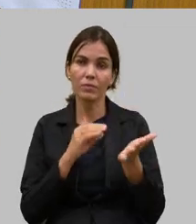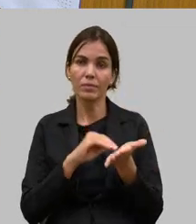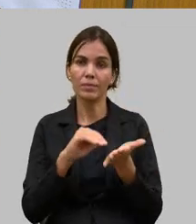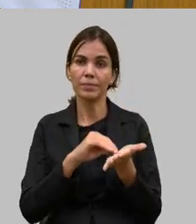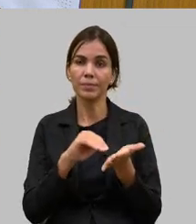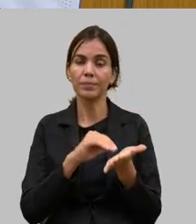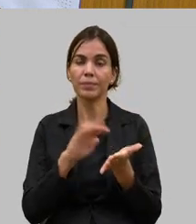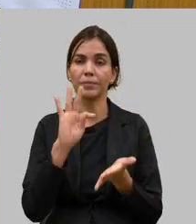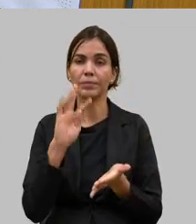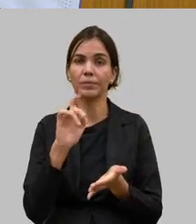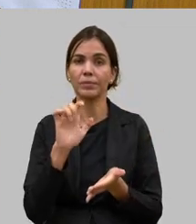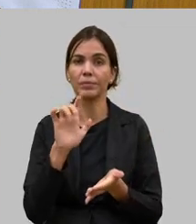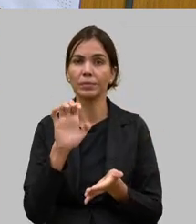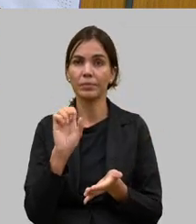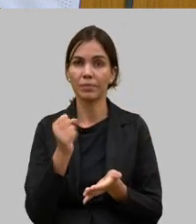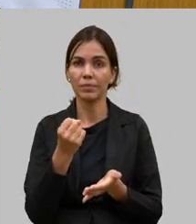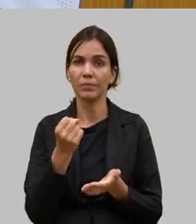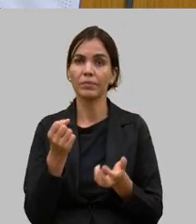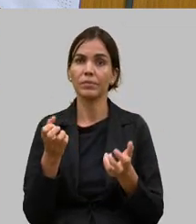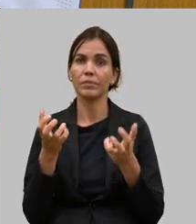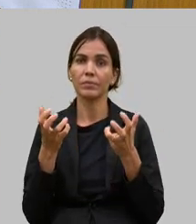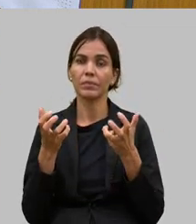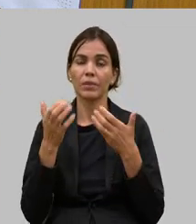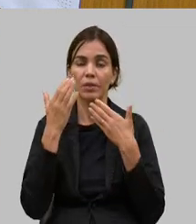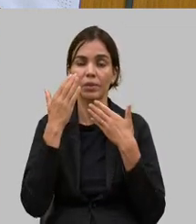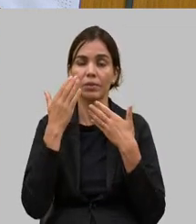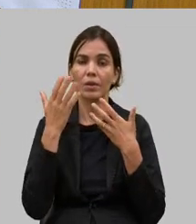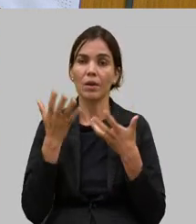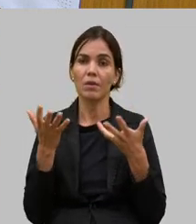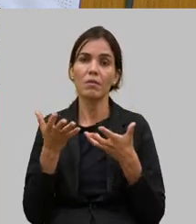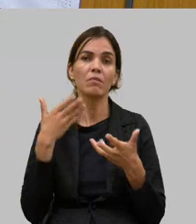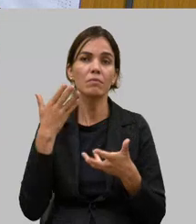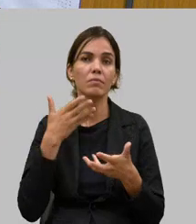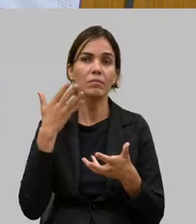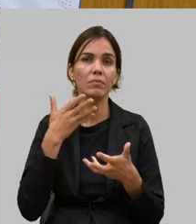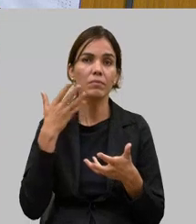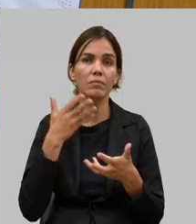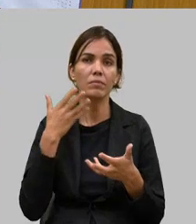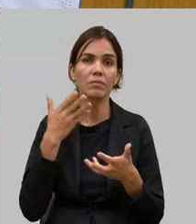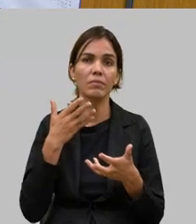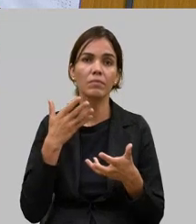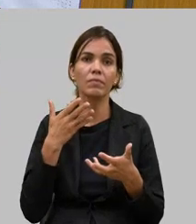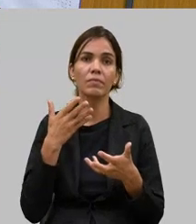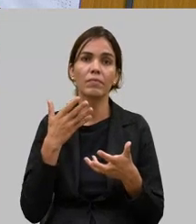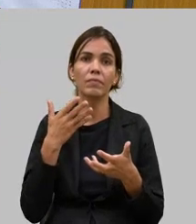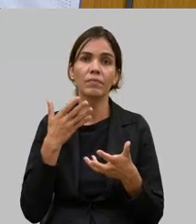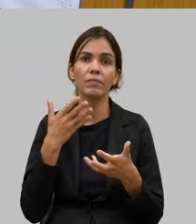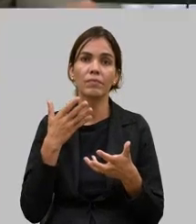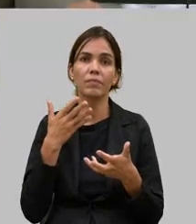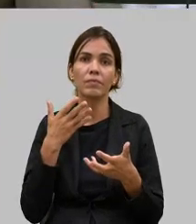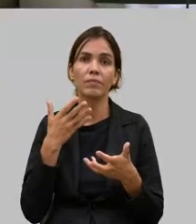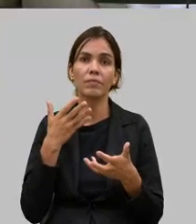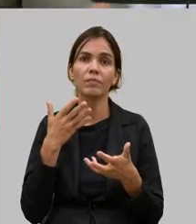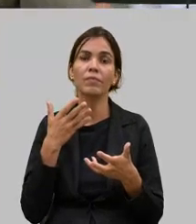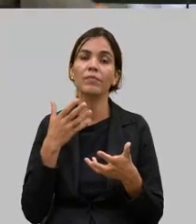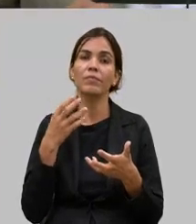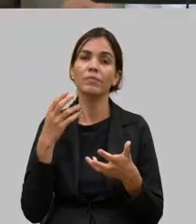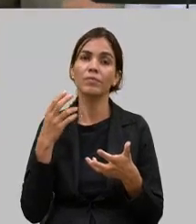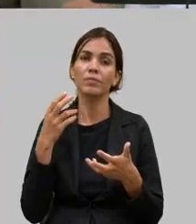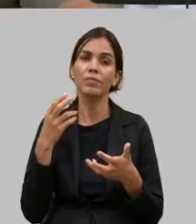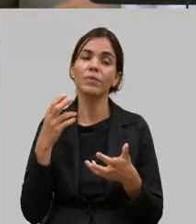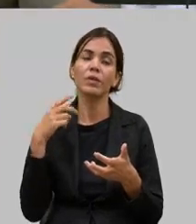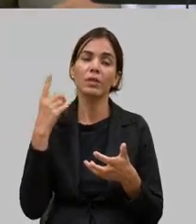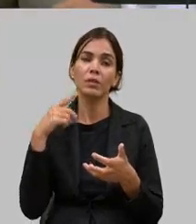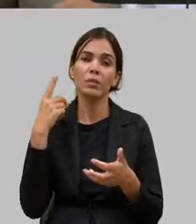eu quero passar agora a palavra para as suas considerações para a deputada